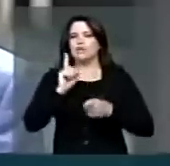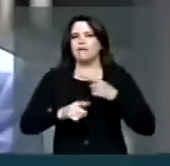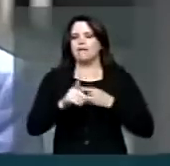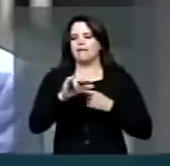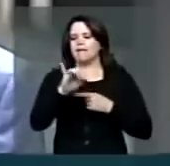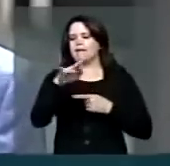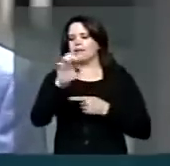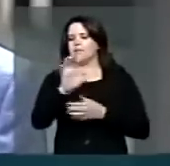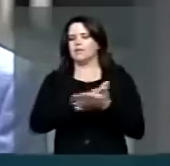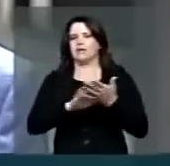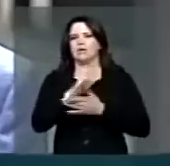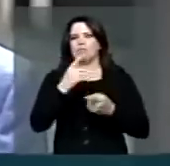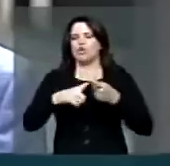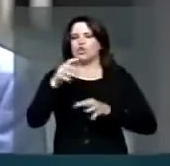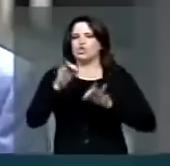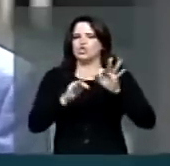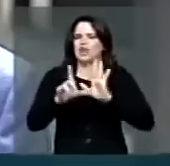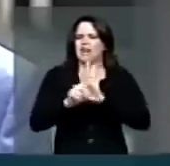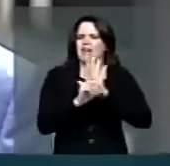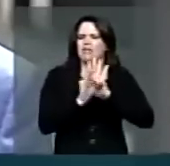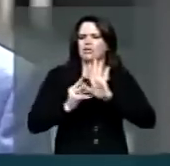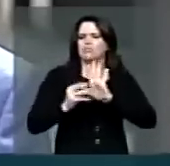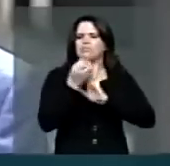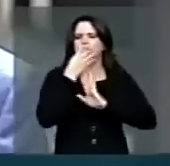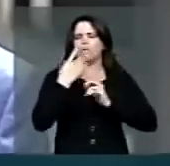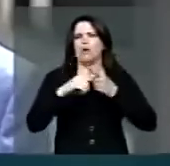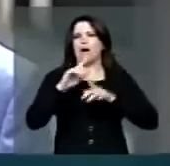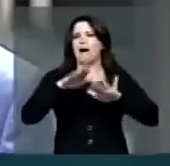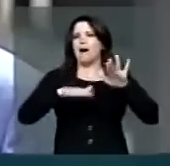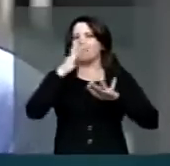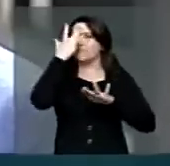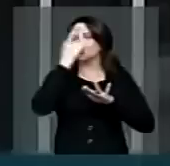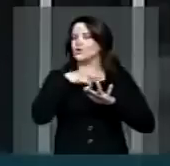porque o aparato jurídico brasileiro é muito bom. As autoridades talvez aqui não prestam.